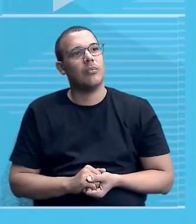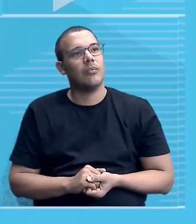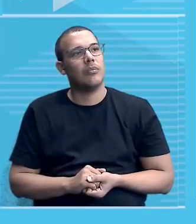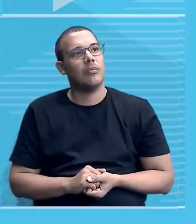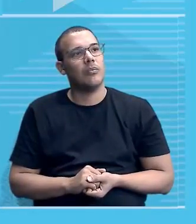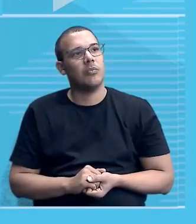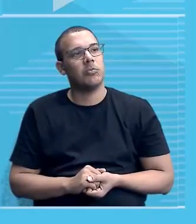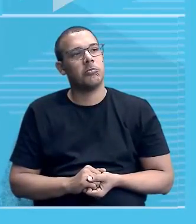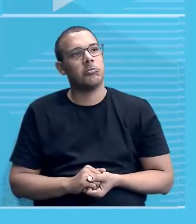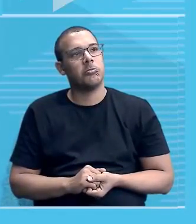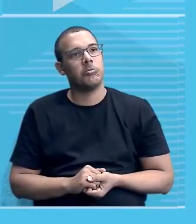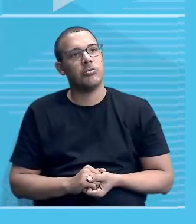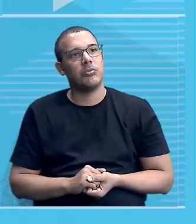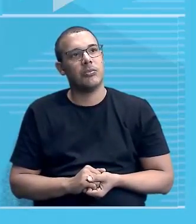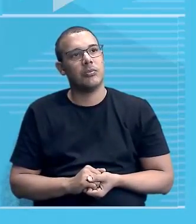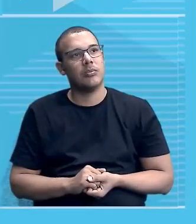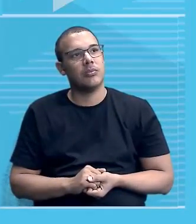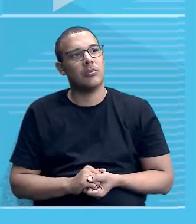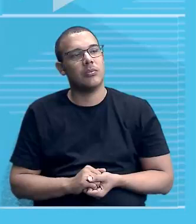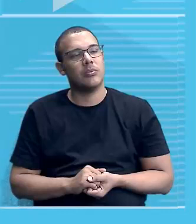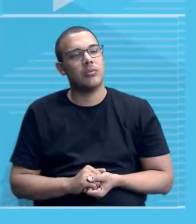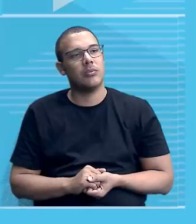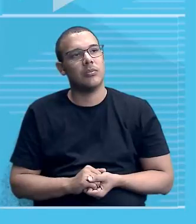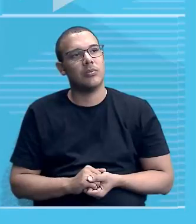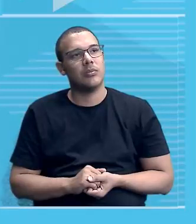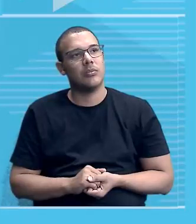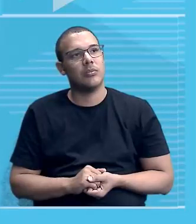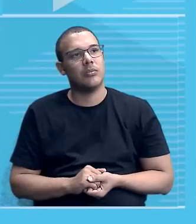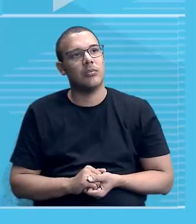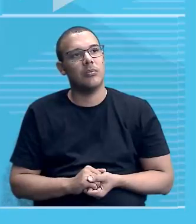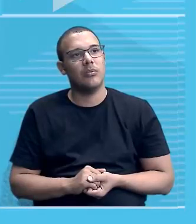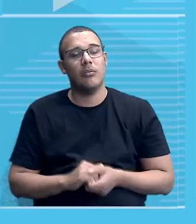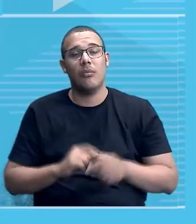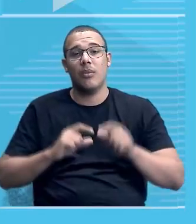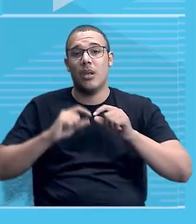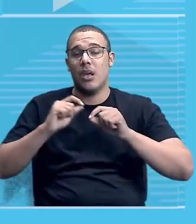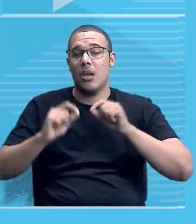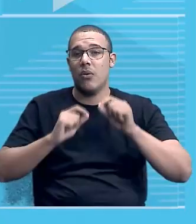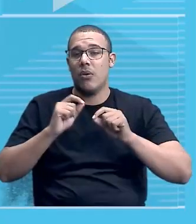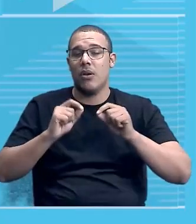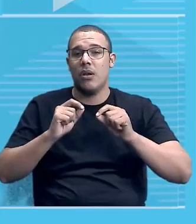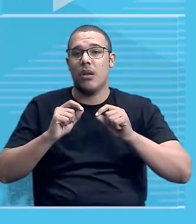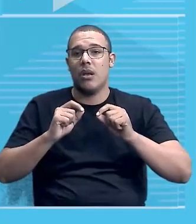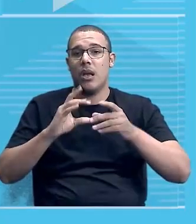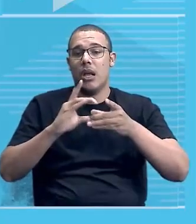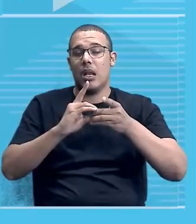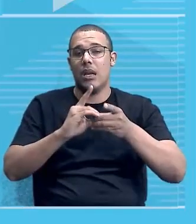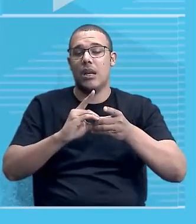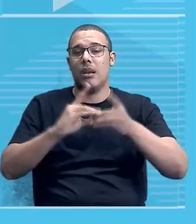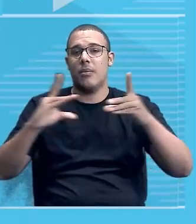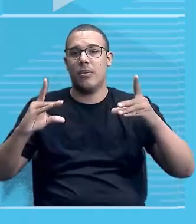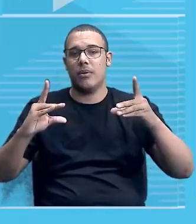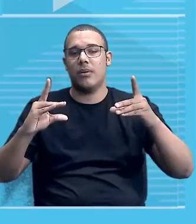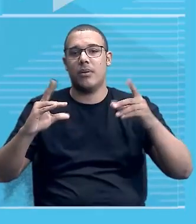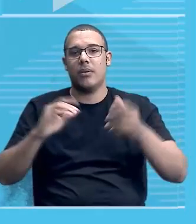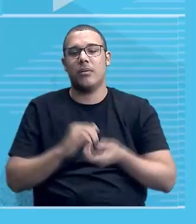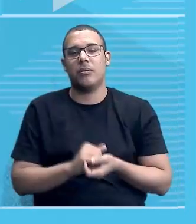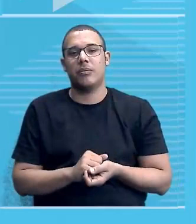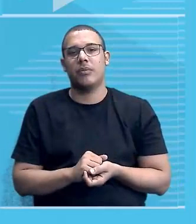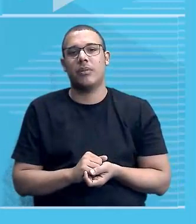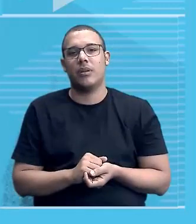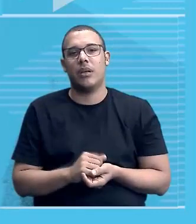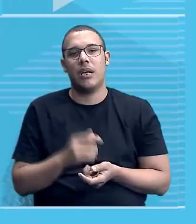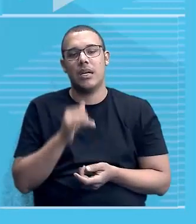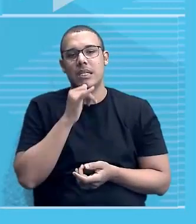O é é isso? O princípio fundamental da alternância do poder é um princípio democrático. O cara se